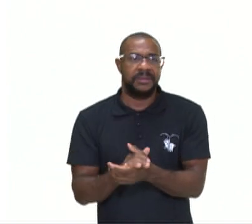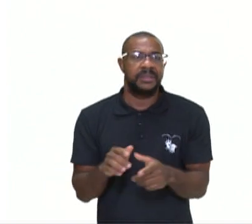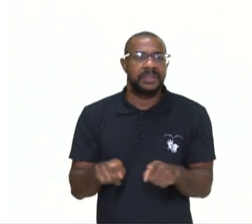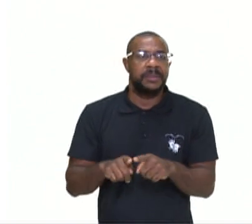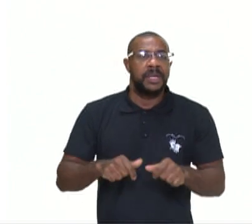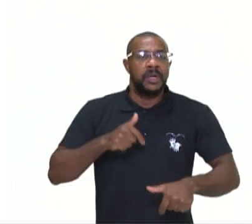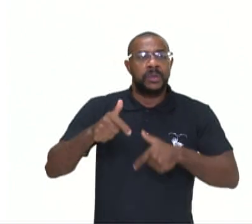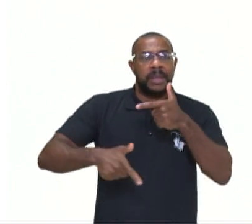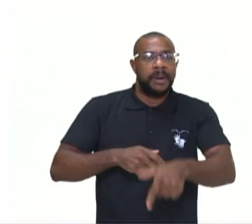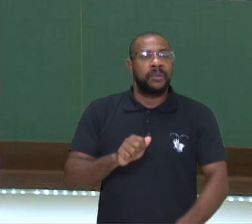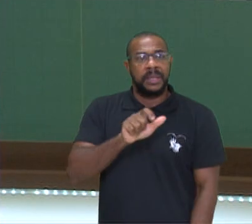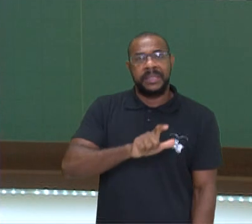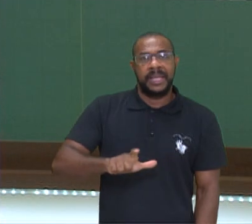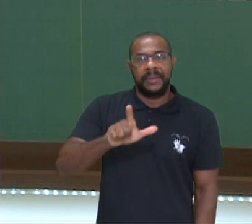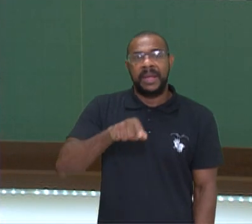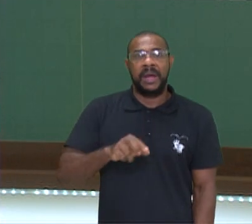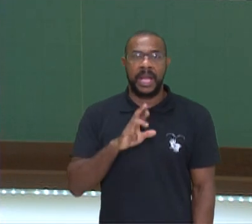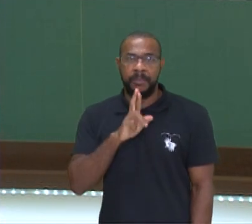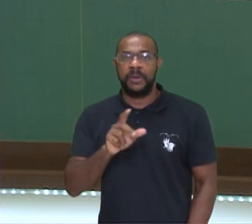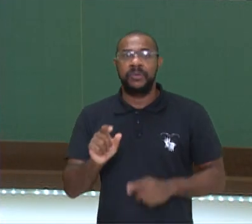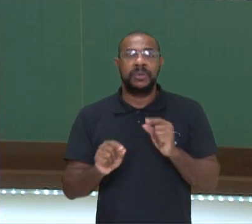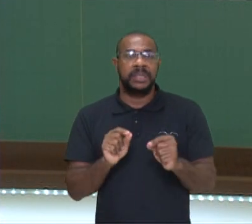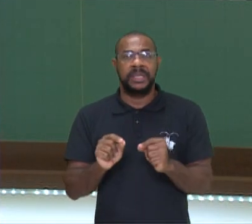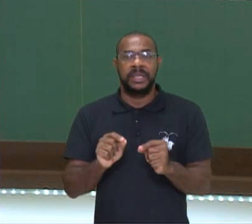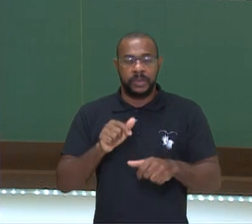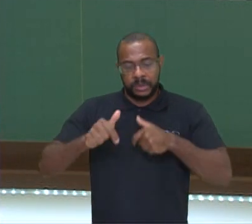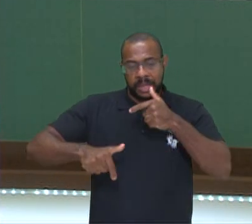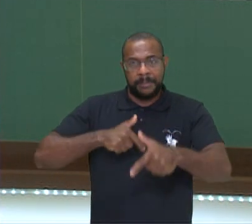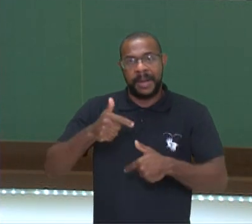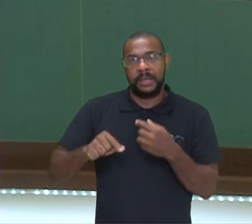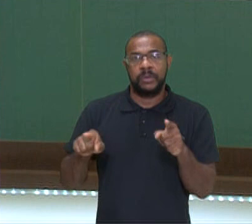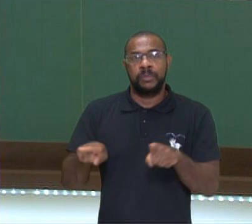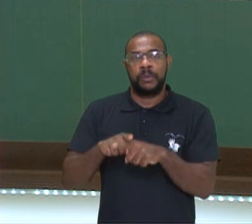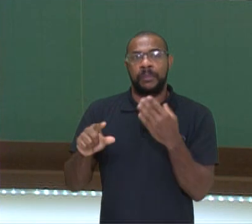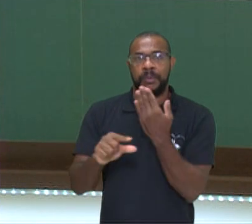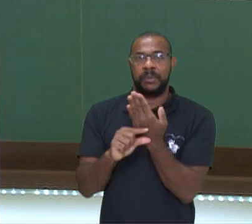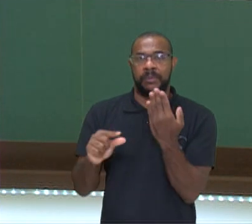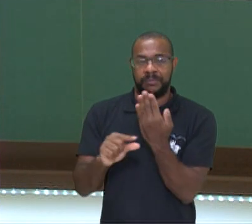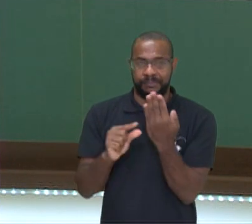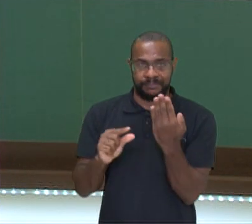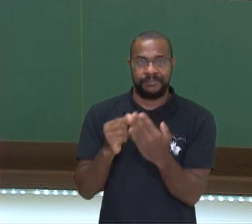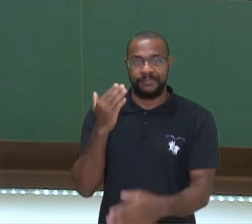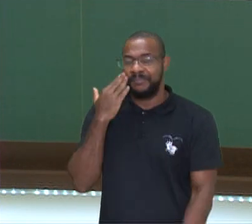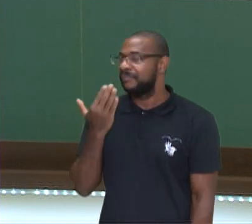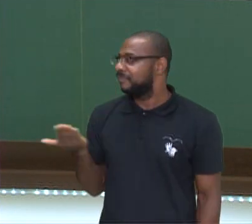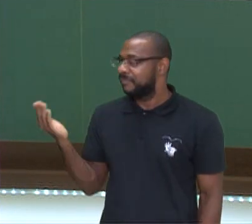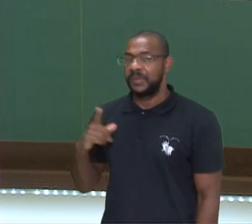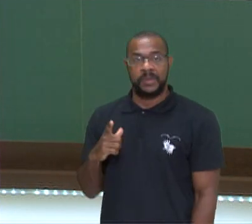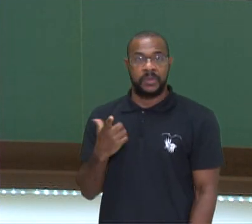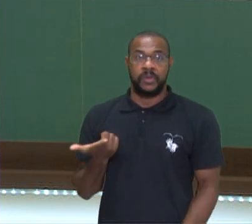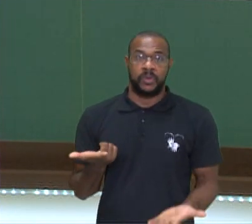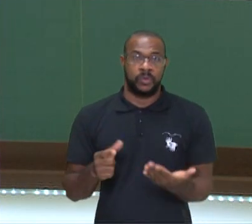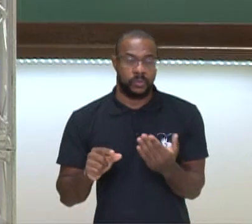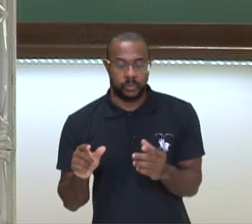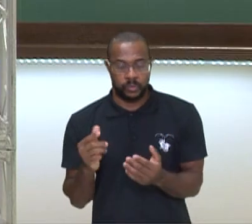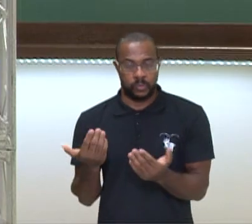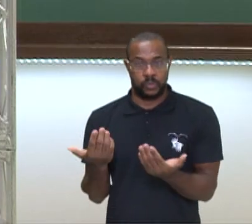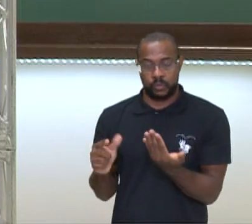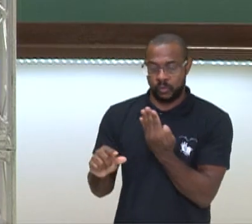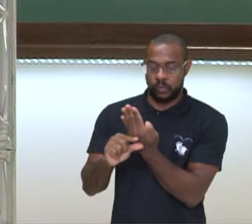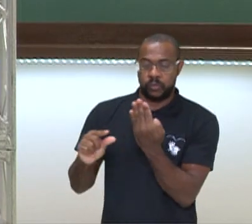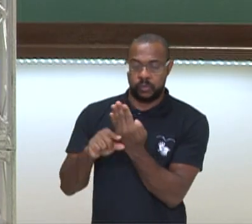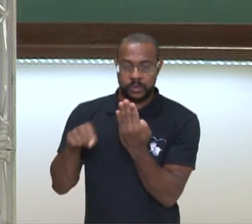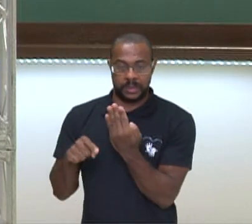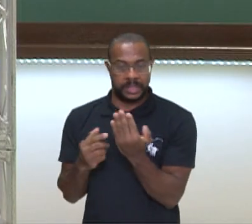literária é resultado do trabalho do artista, né? O artista se compara a um artesão. O